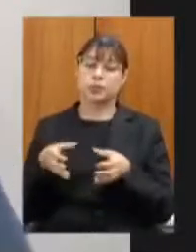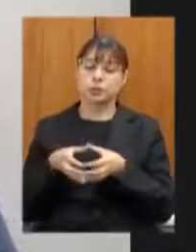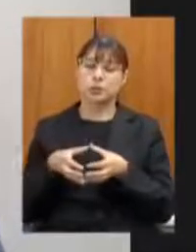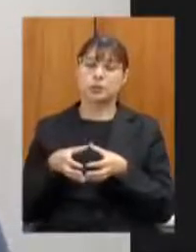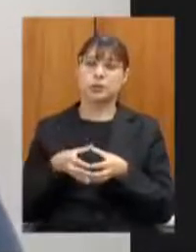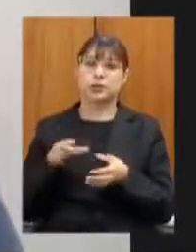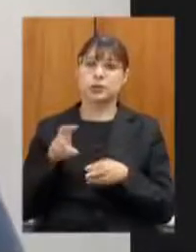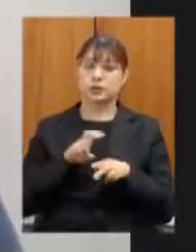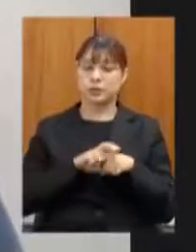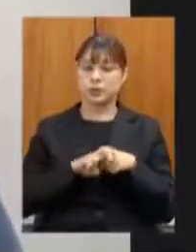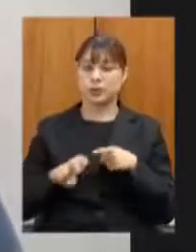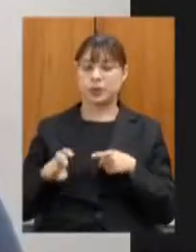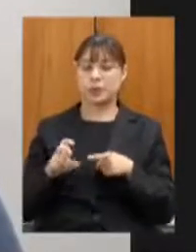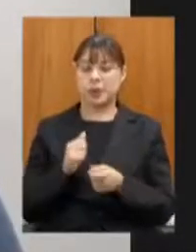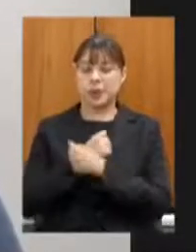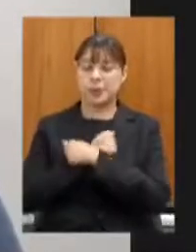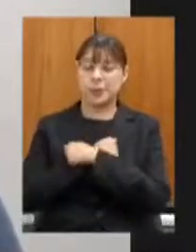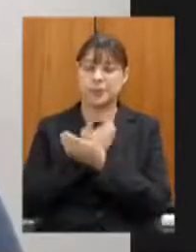abraço